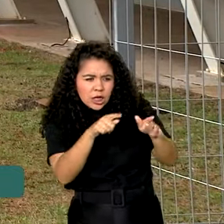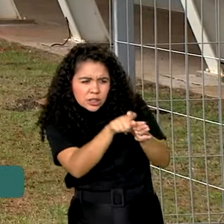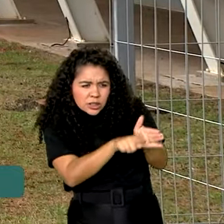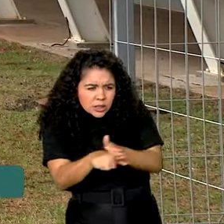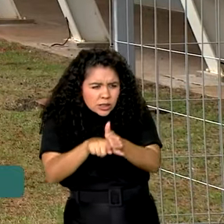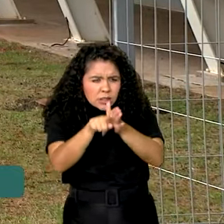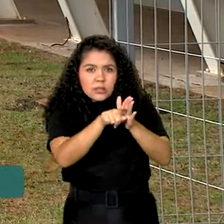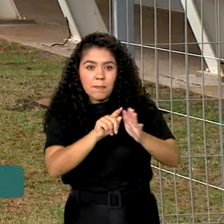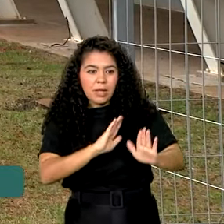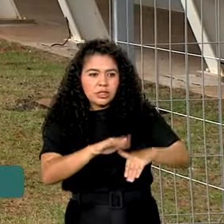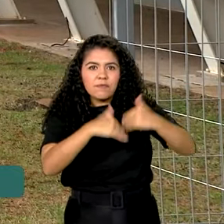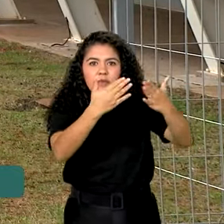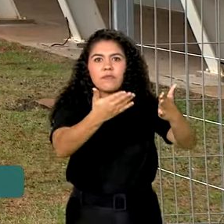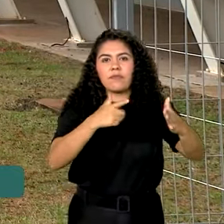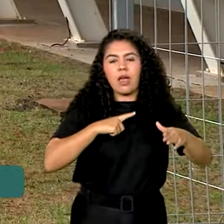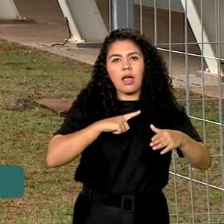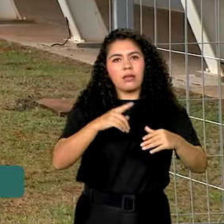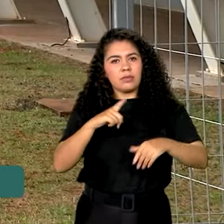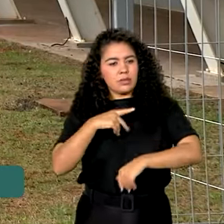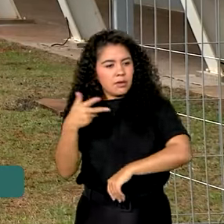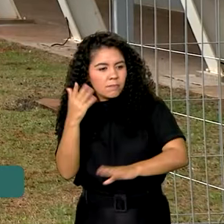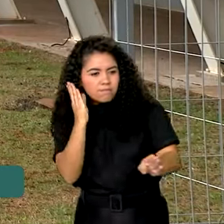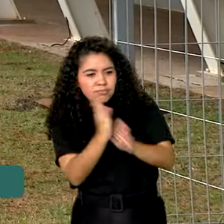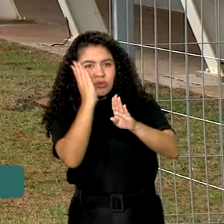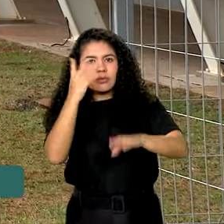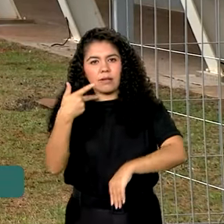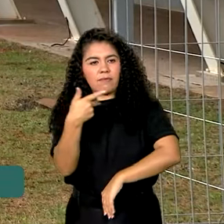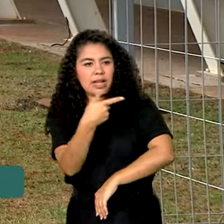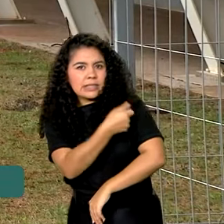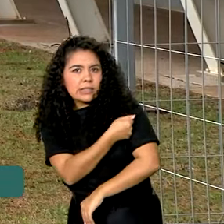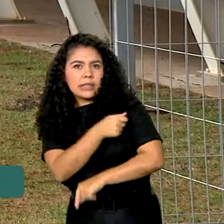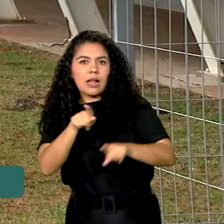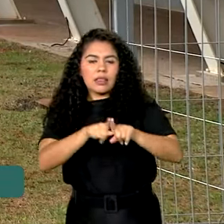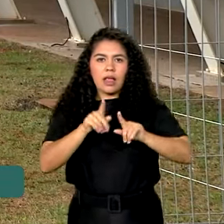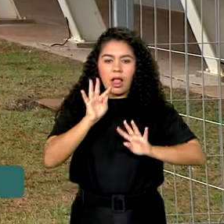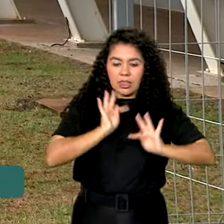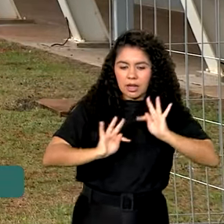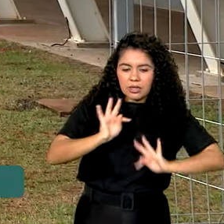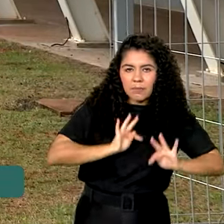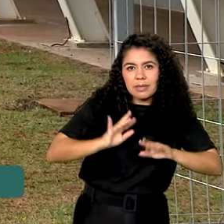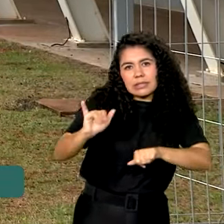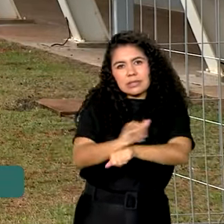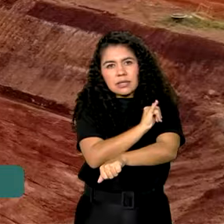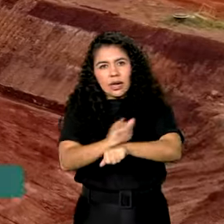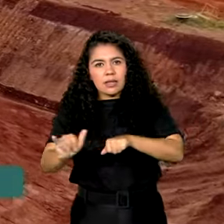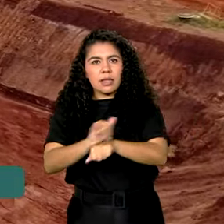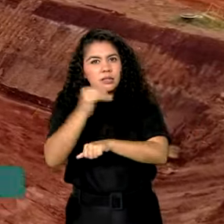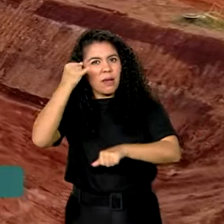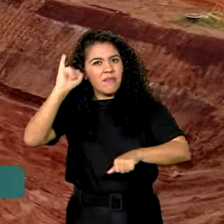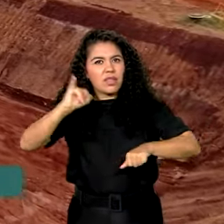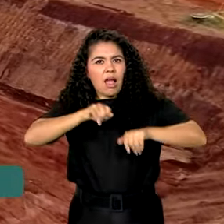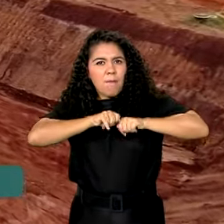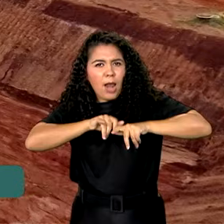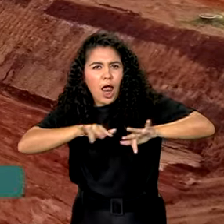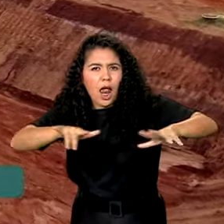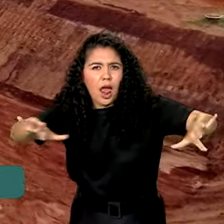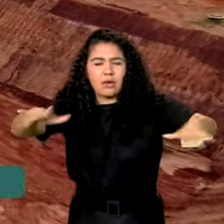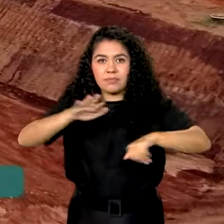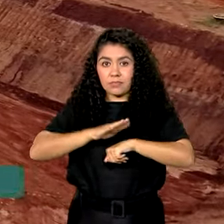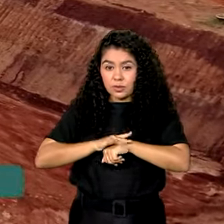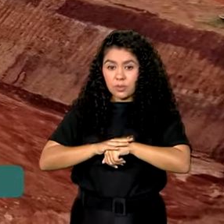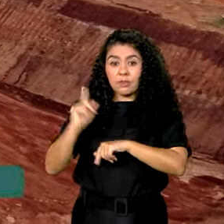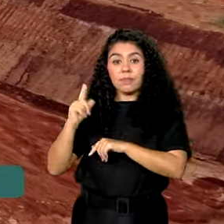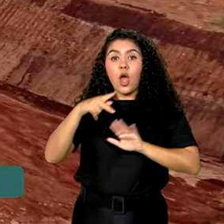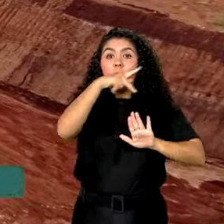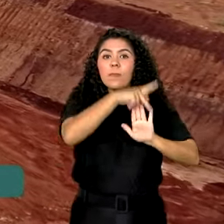diagnósticos, vacinas, tratamentos e estratégias epidemiológicas. O projeto faz parte